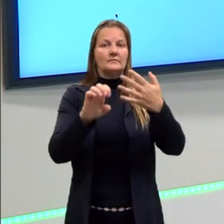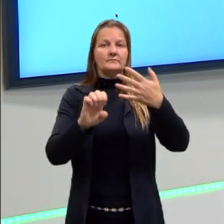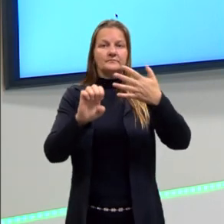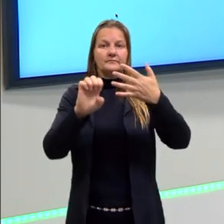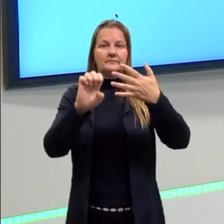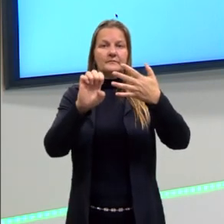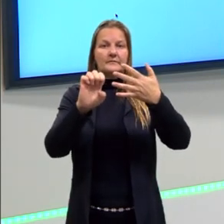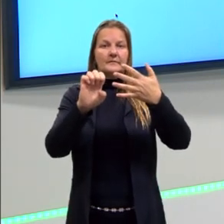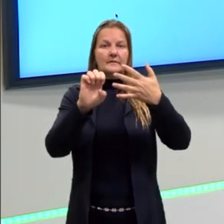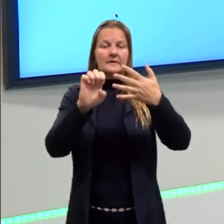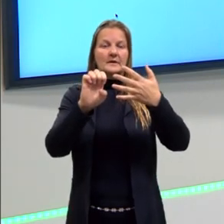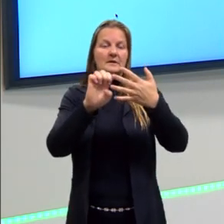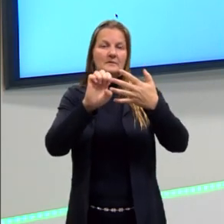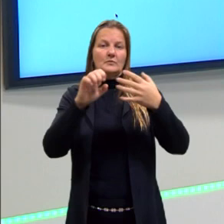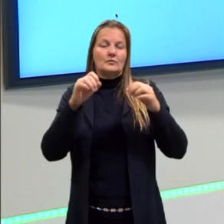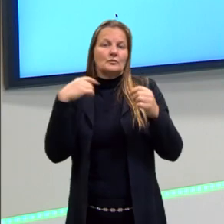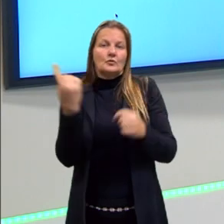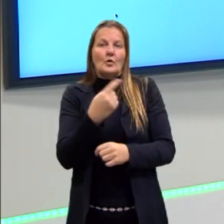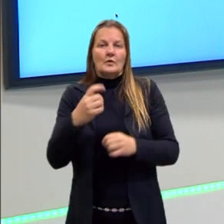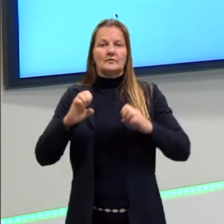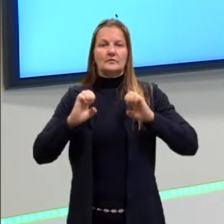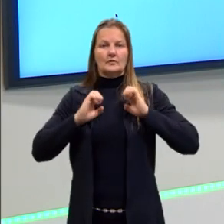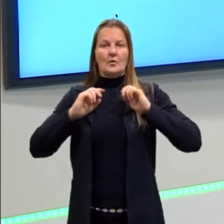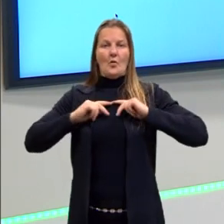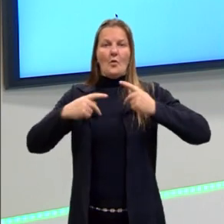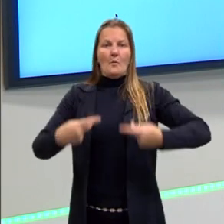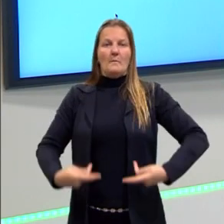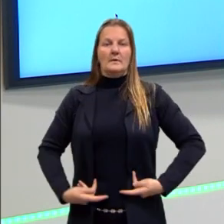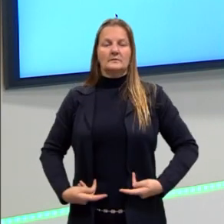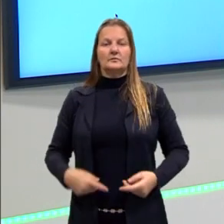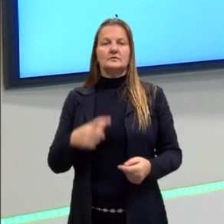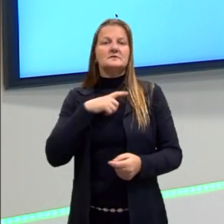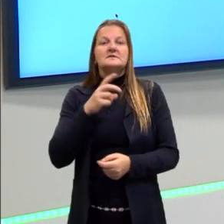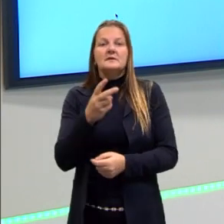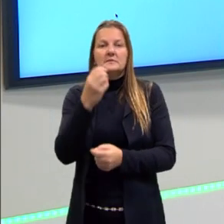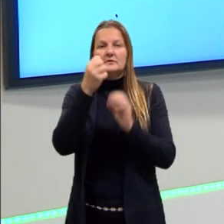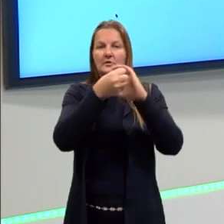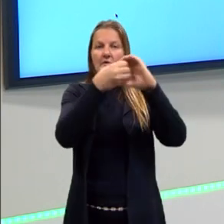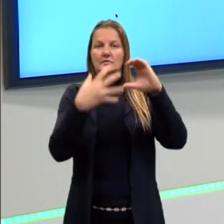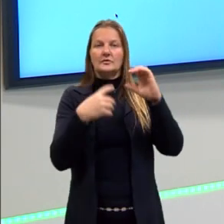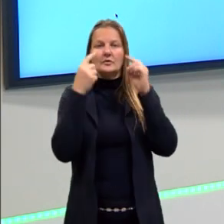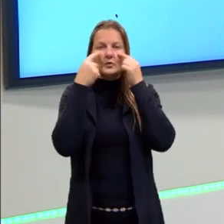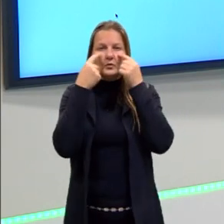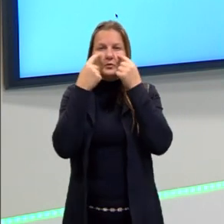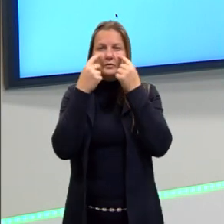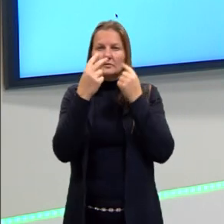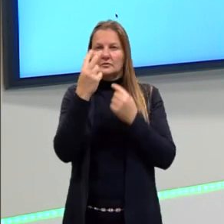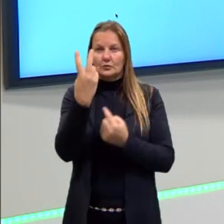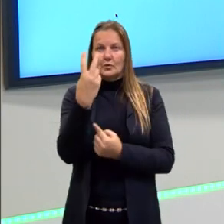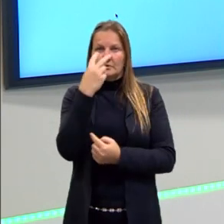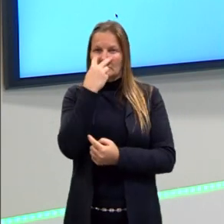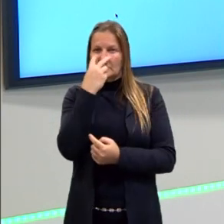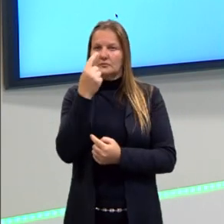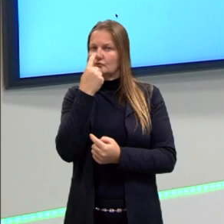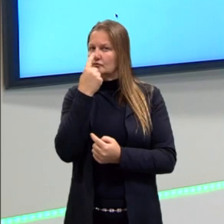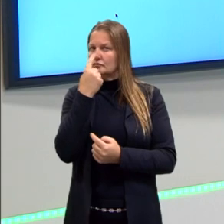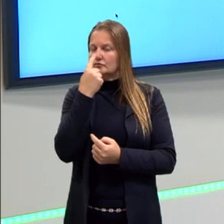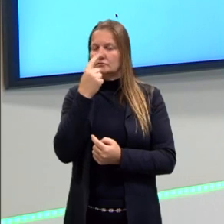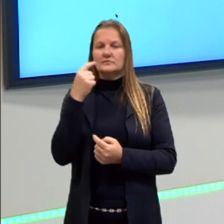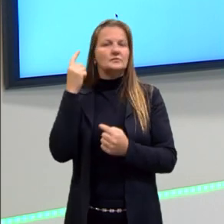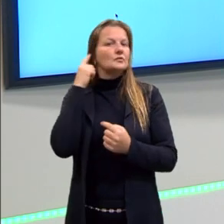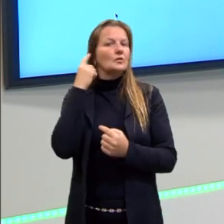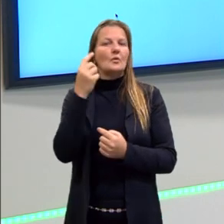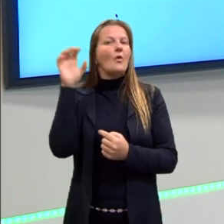exemplo da espécie humana, por exemplo. Nós temos dois olhos, né, voltados para frente, o nariz, duas